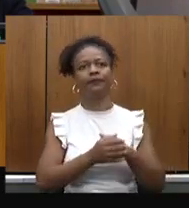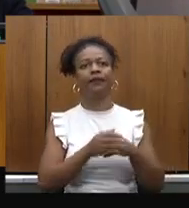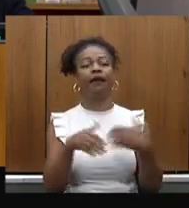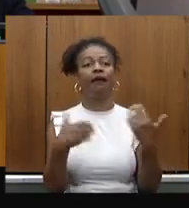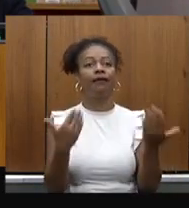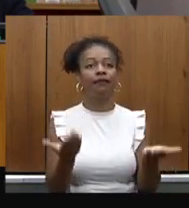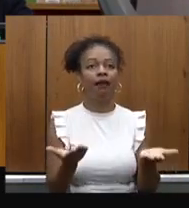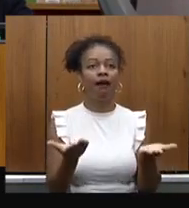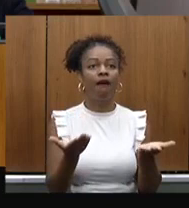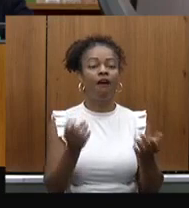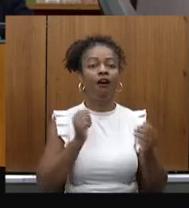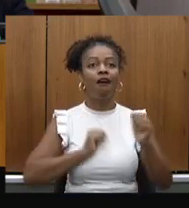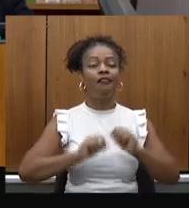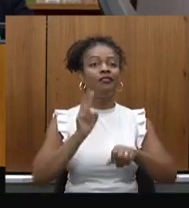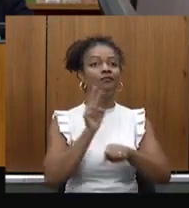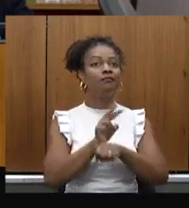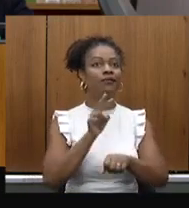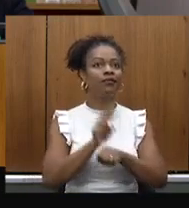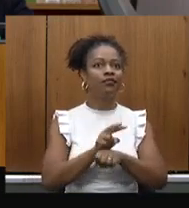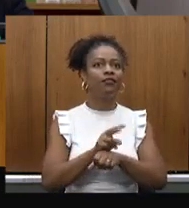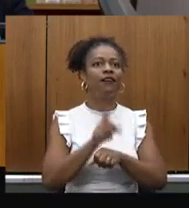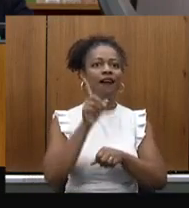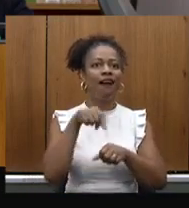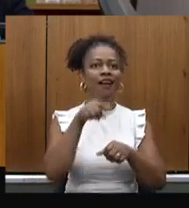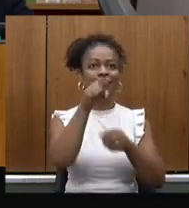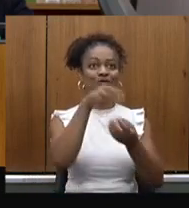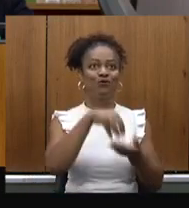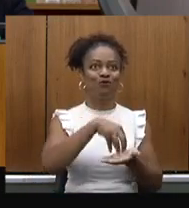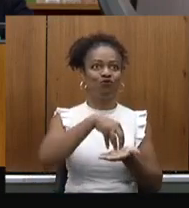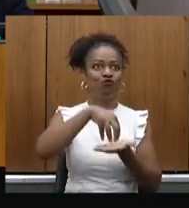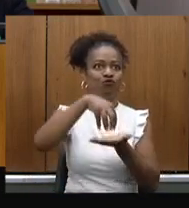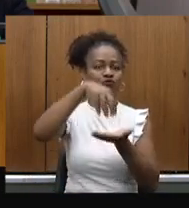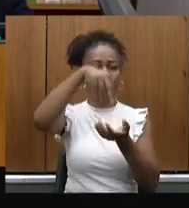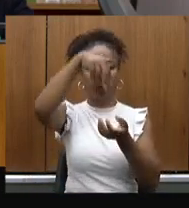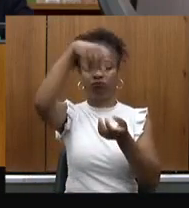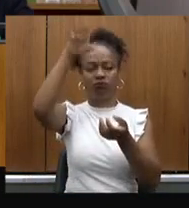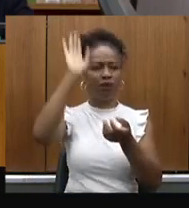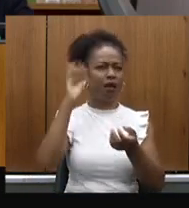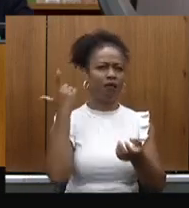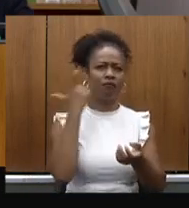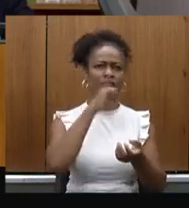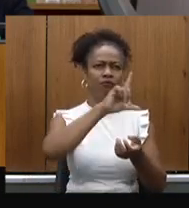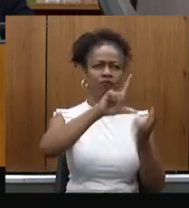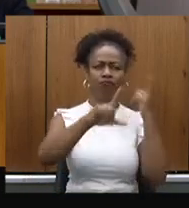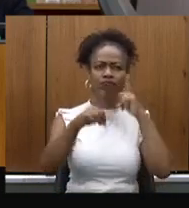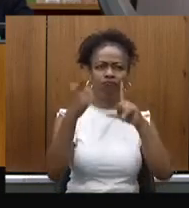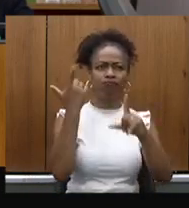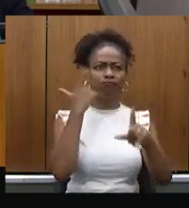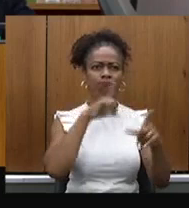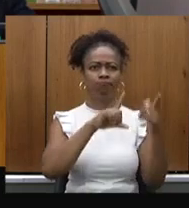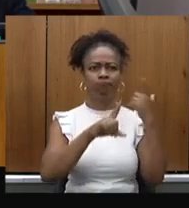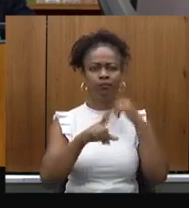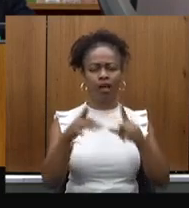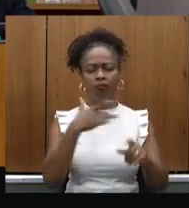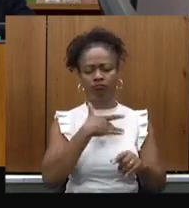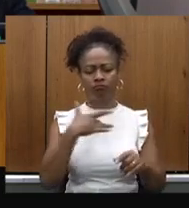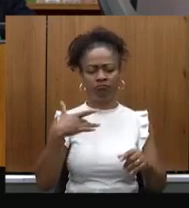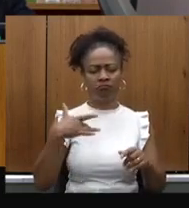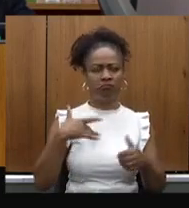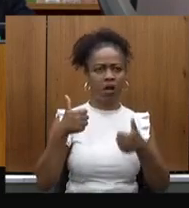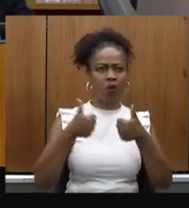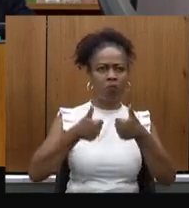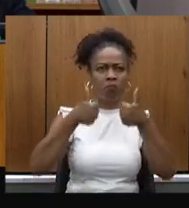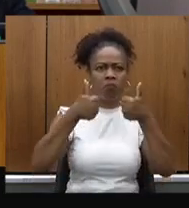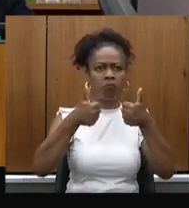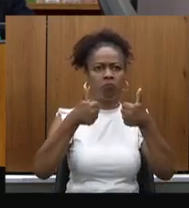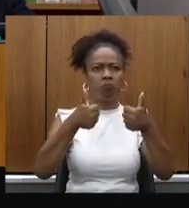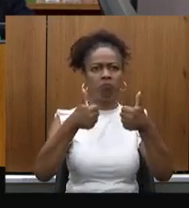expectativa é que esse balão da Secretaria voe ainda mais alto e a gente consiga ter uma saúde pública no Estado de